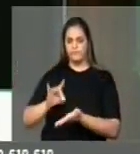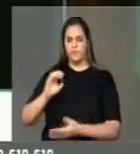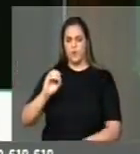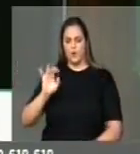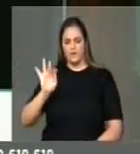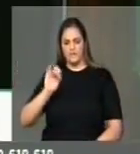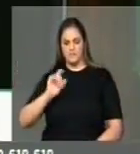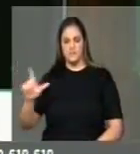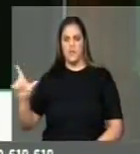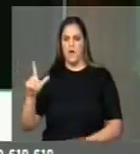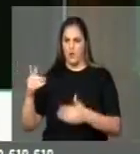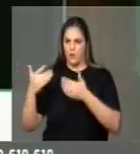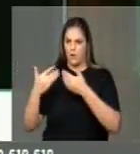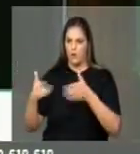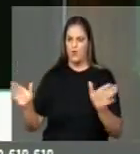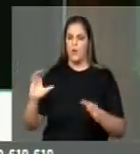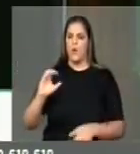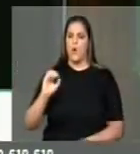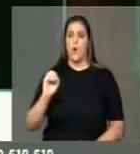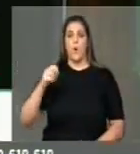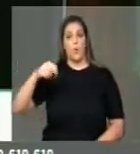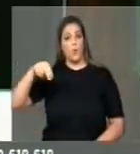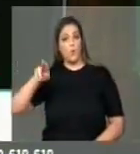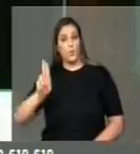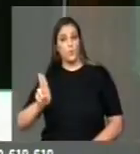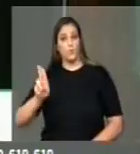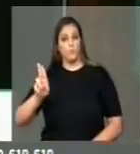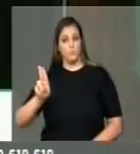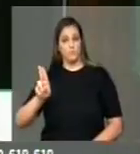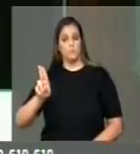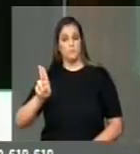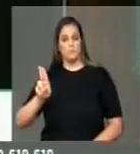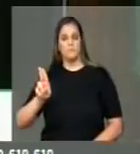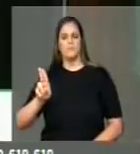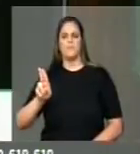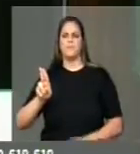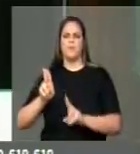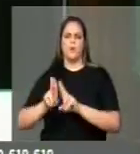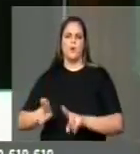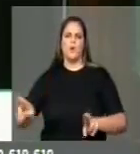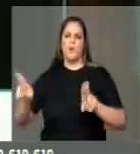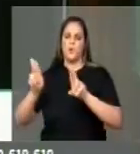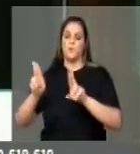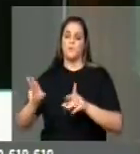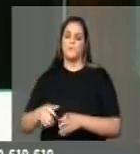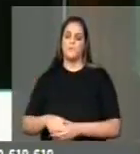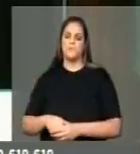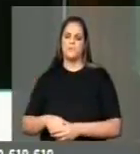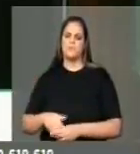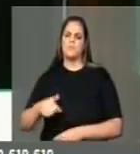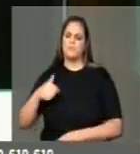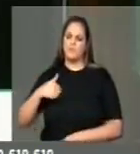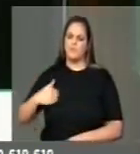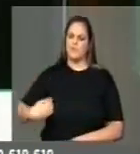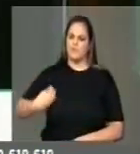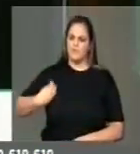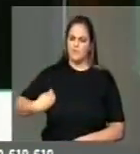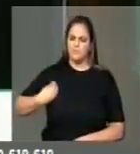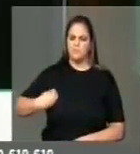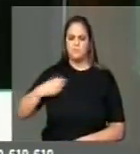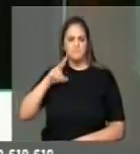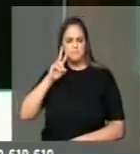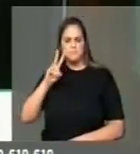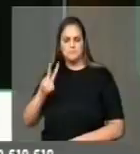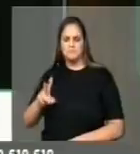da ONU. Eu tive a oportunidade de acompanhar toda a